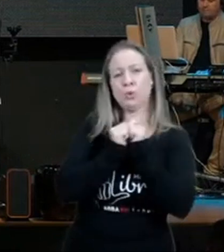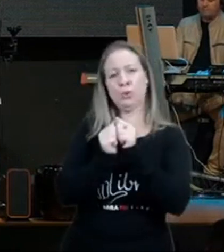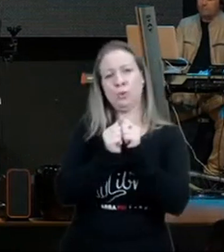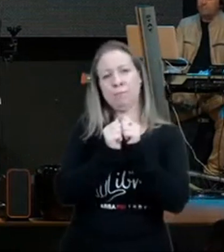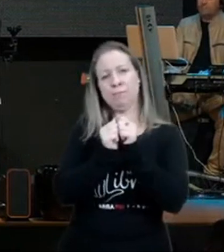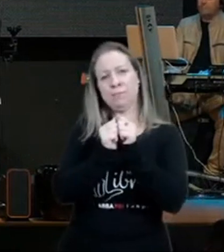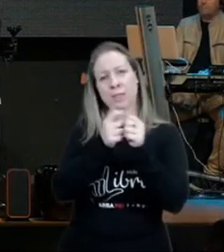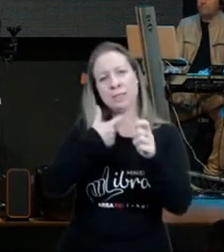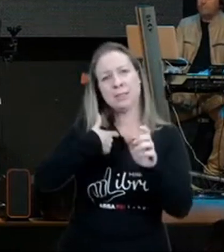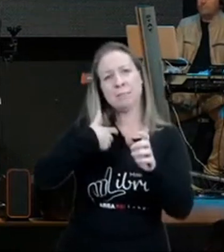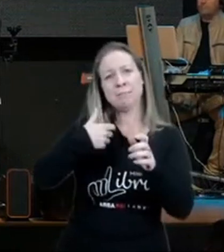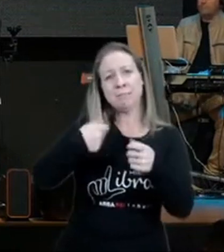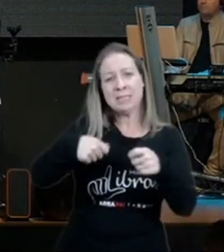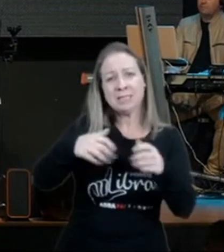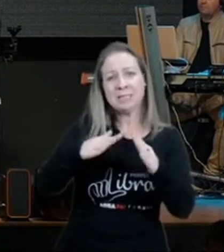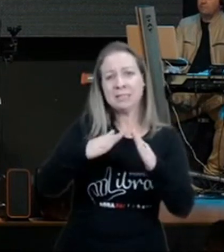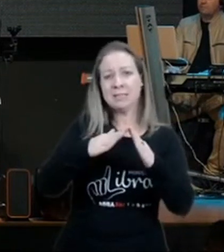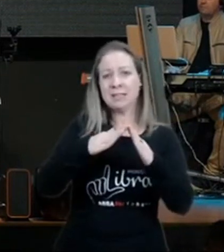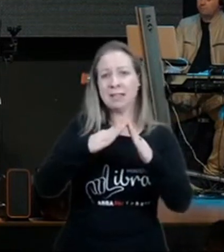nós temos que continuar, sendo igreja,